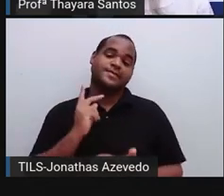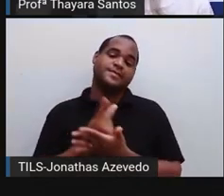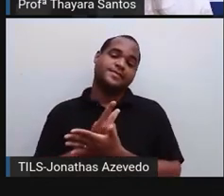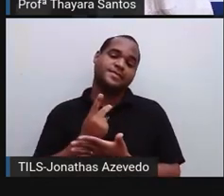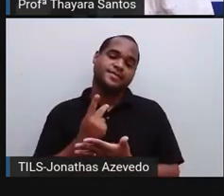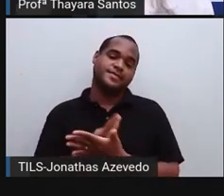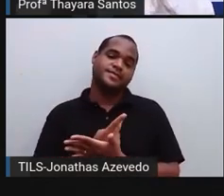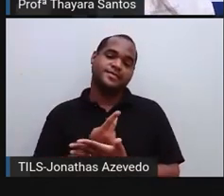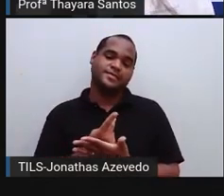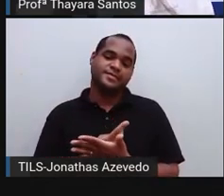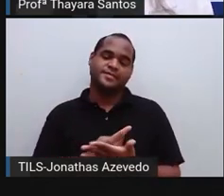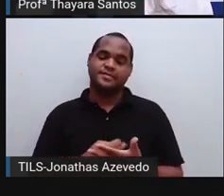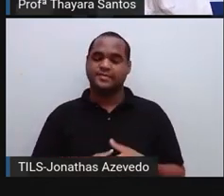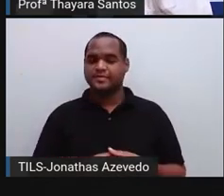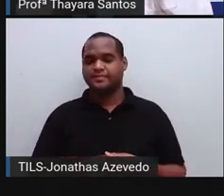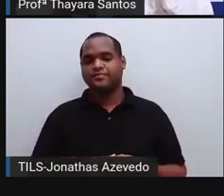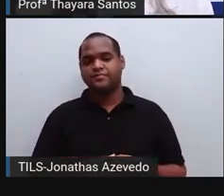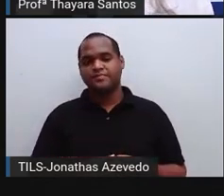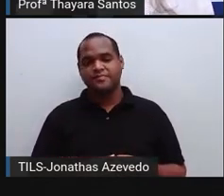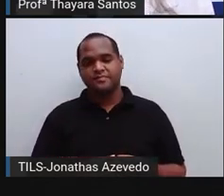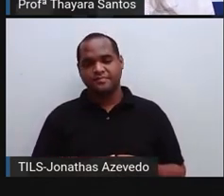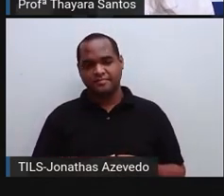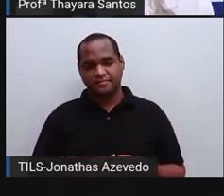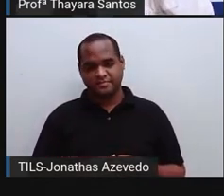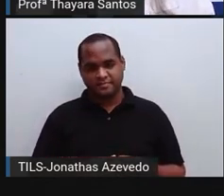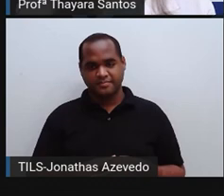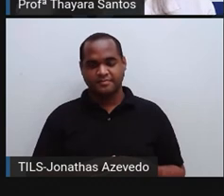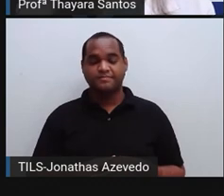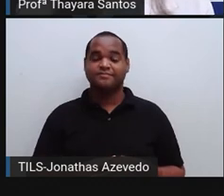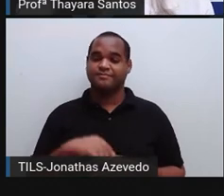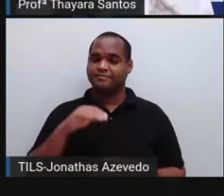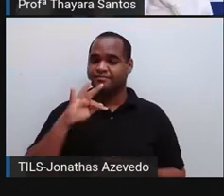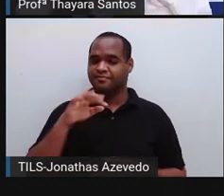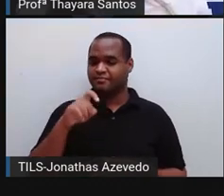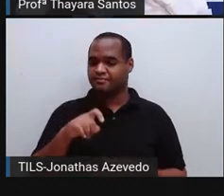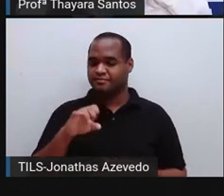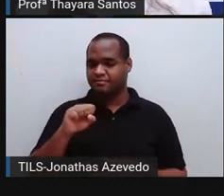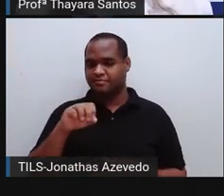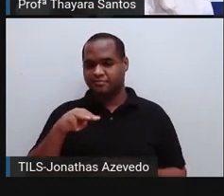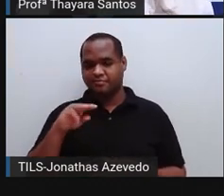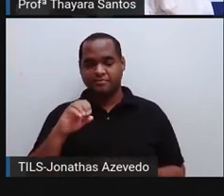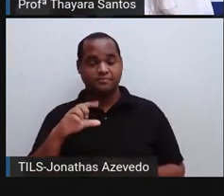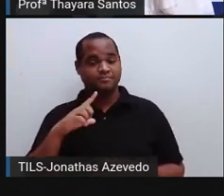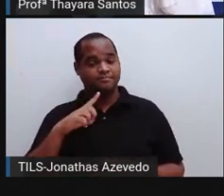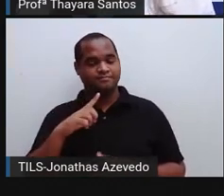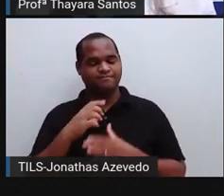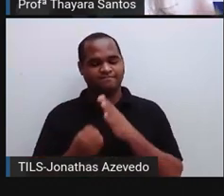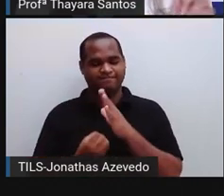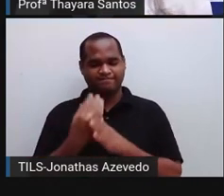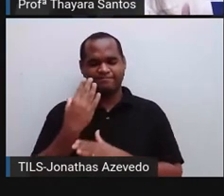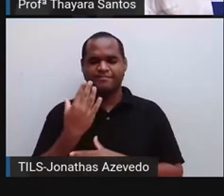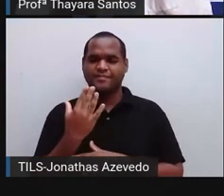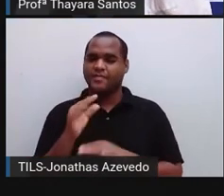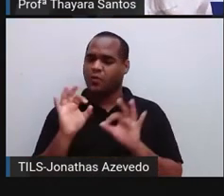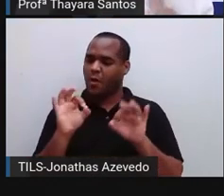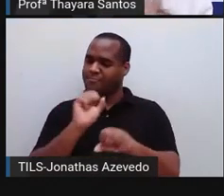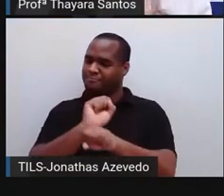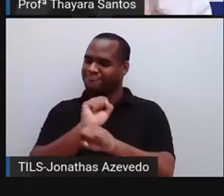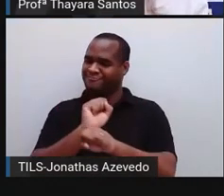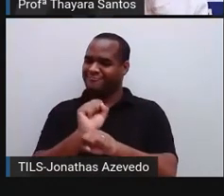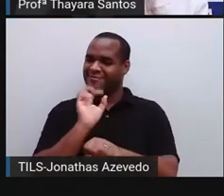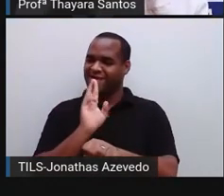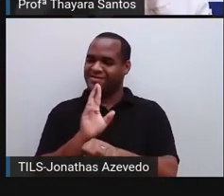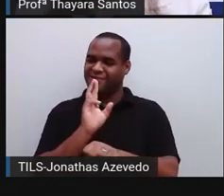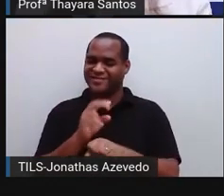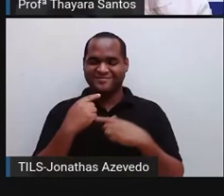Não é... Não é o mendelismo. É o fixismo ou a teoria criacionista. Vamos parar por aqui porque